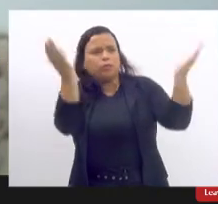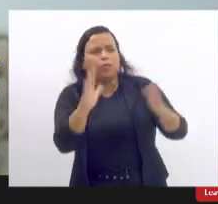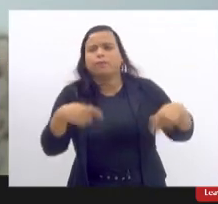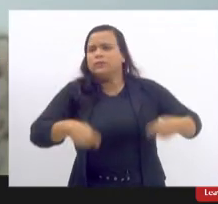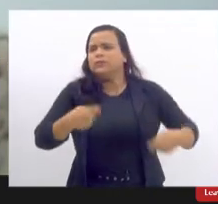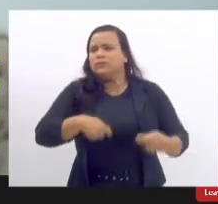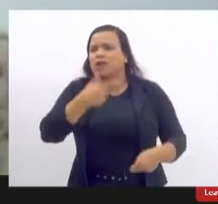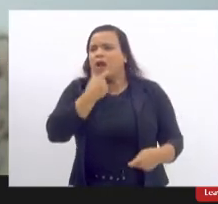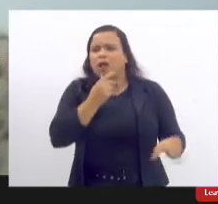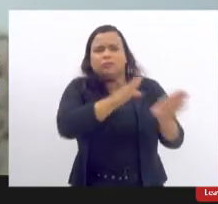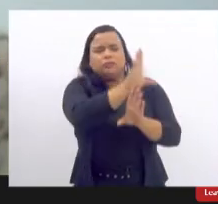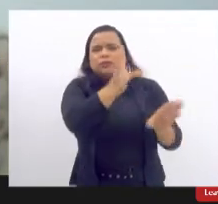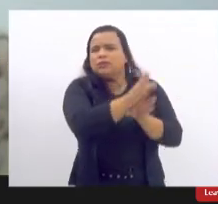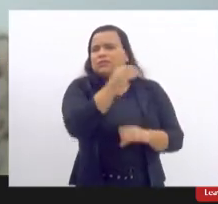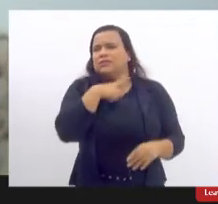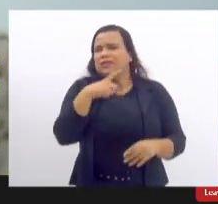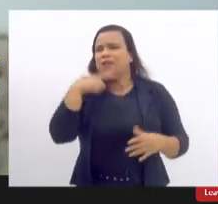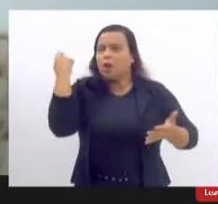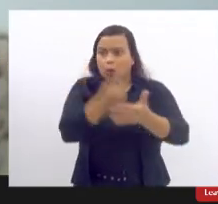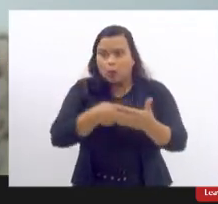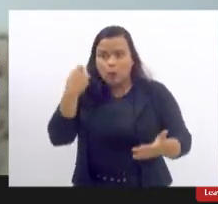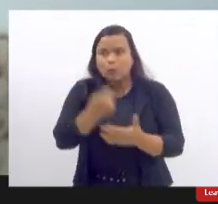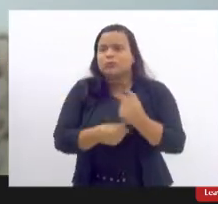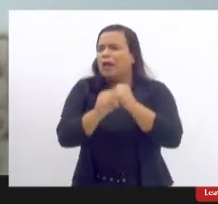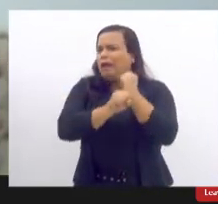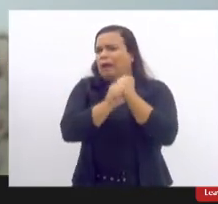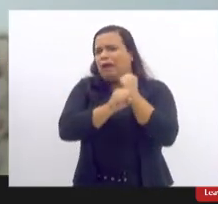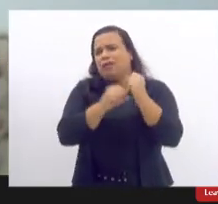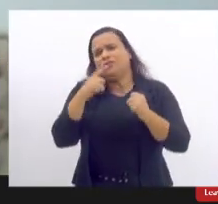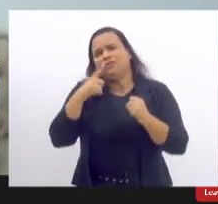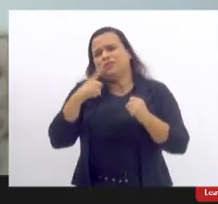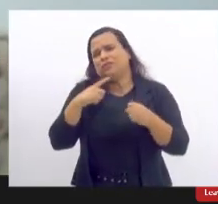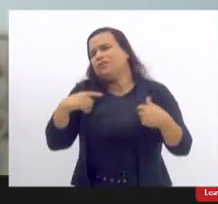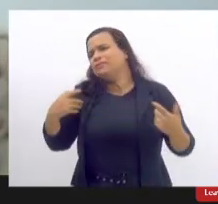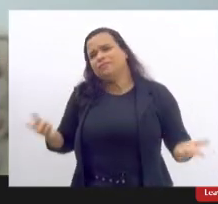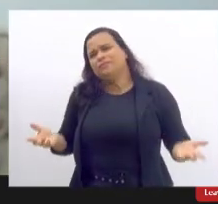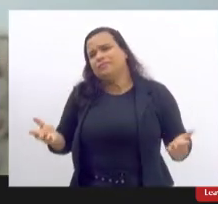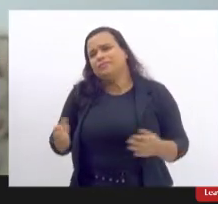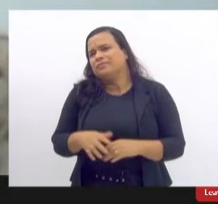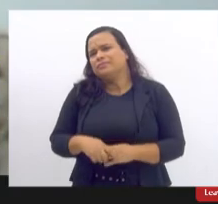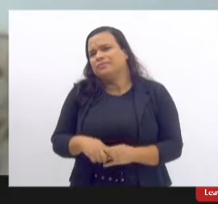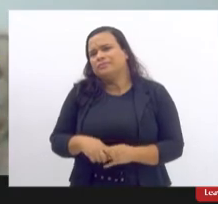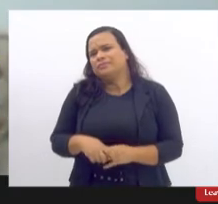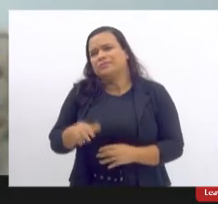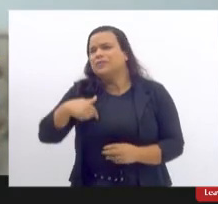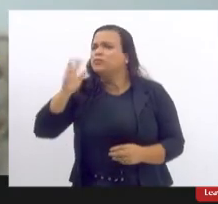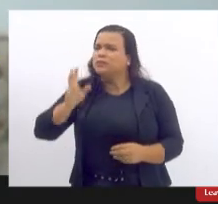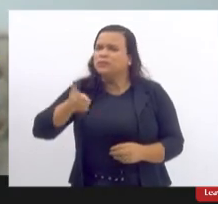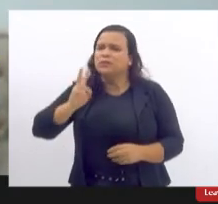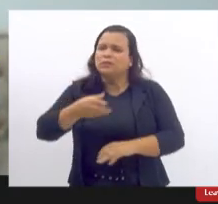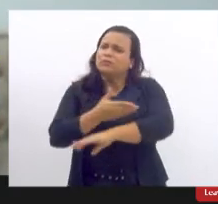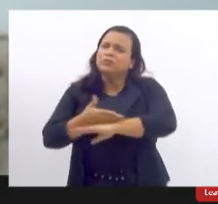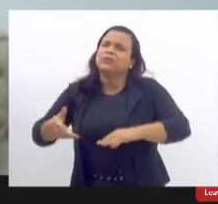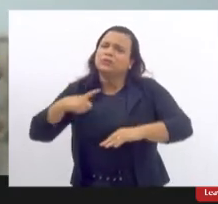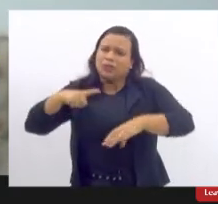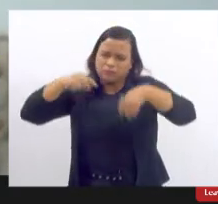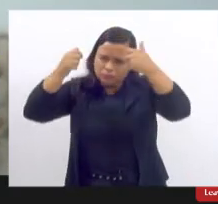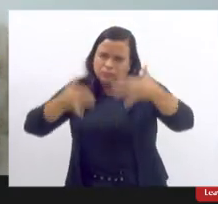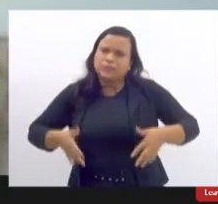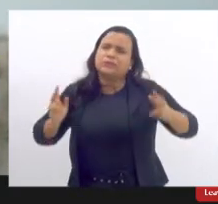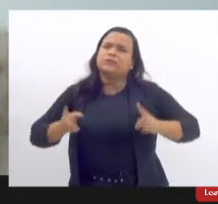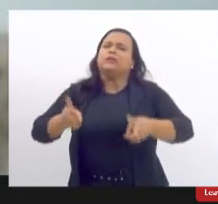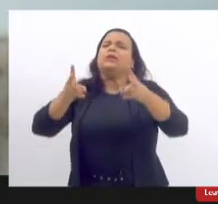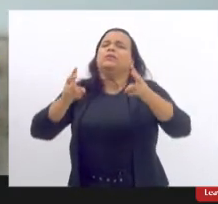um embate e uma luta longa enquanto isso vou sempre acho que todas aqui a gente vai estar sempre